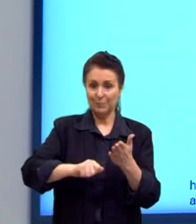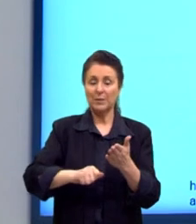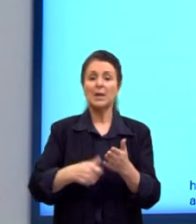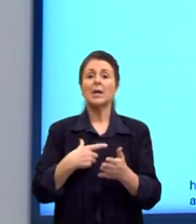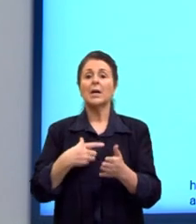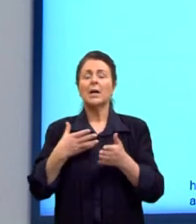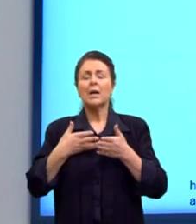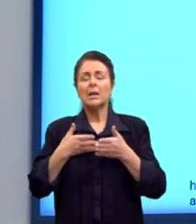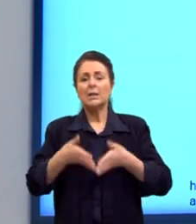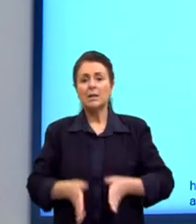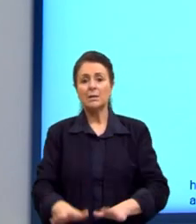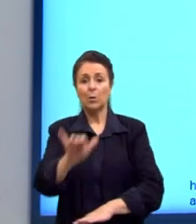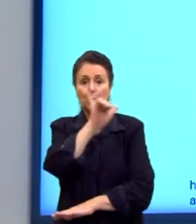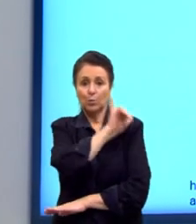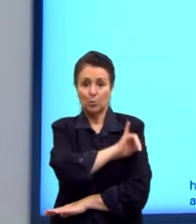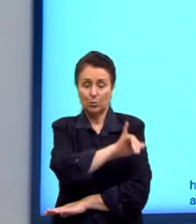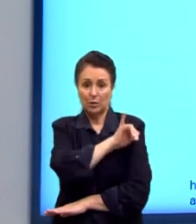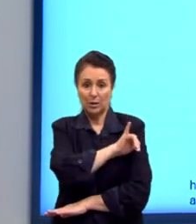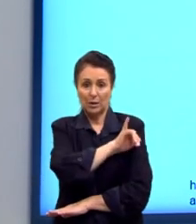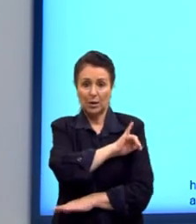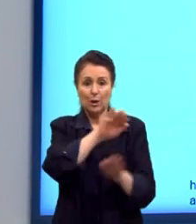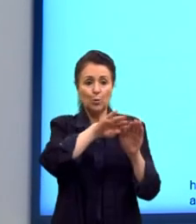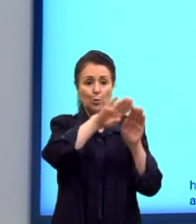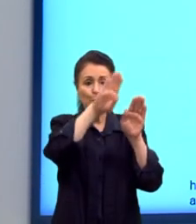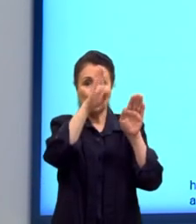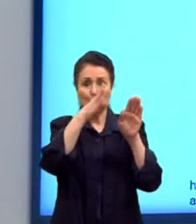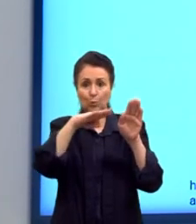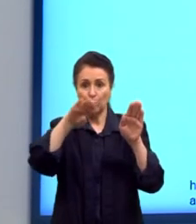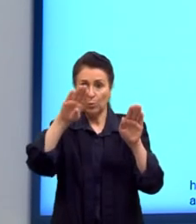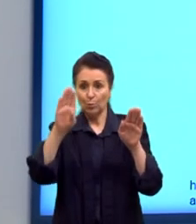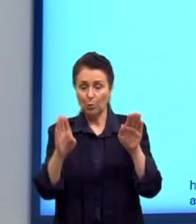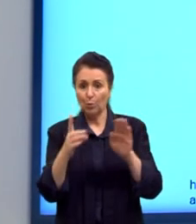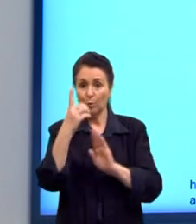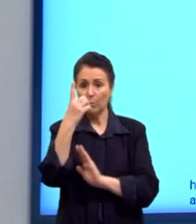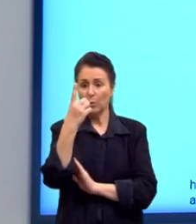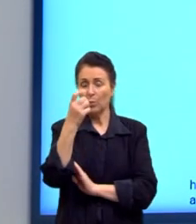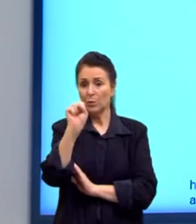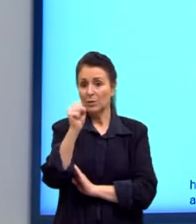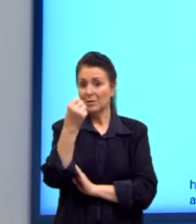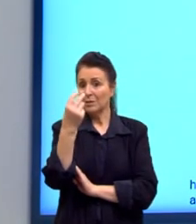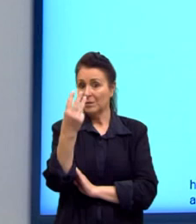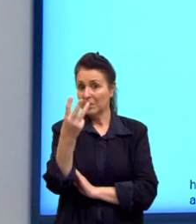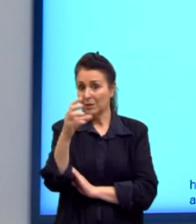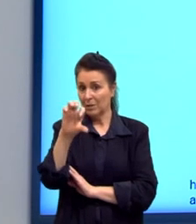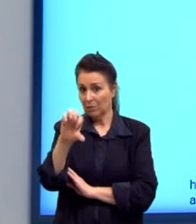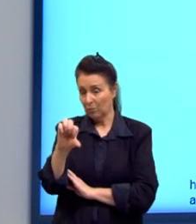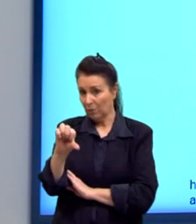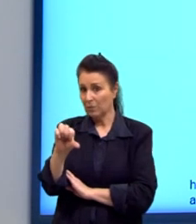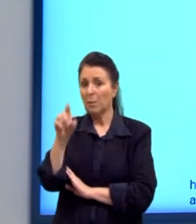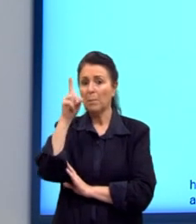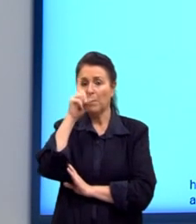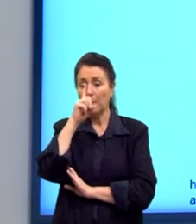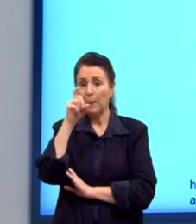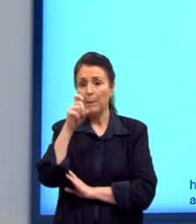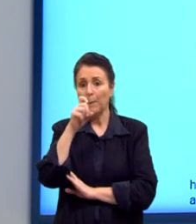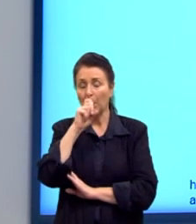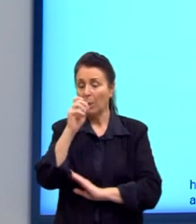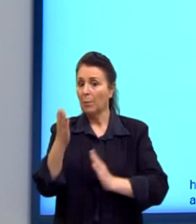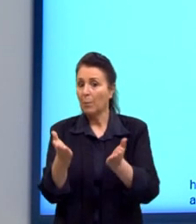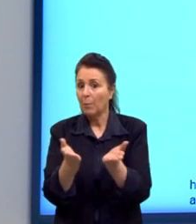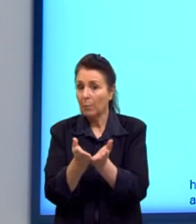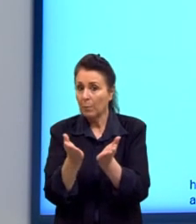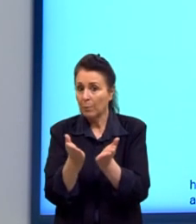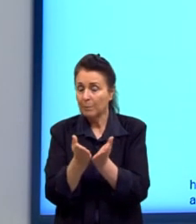Livramento, no Rio de Janeiro. Em 21 de junho de 1839, ele foi filho de pais humildes, como eu disse.